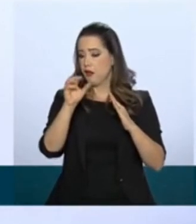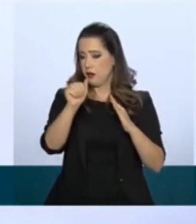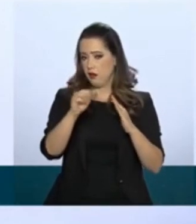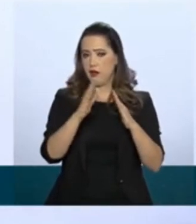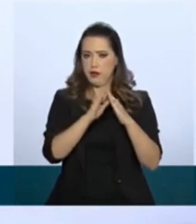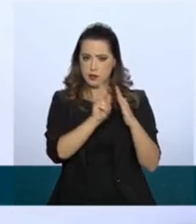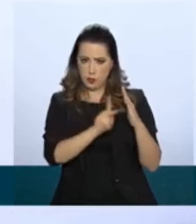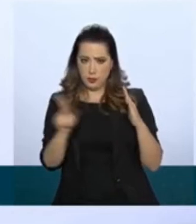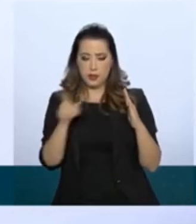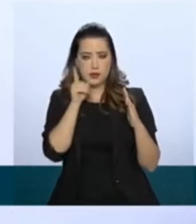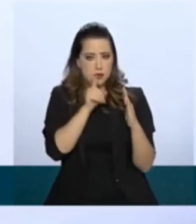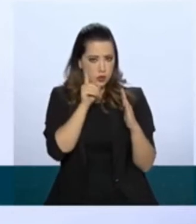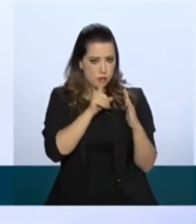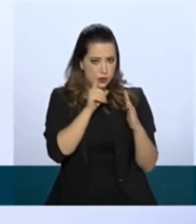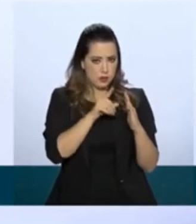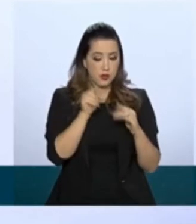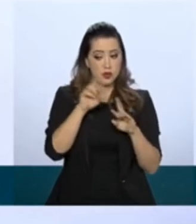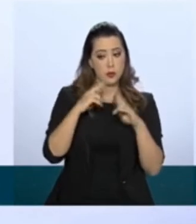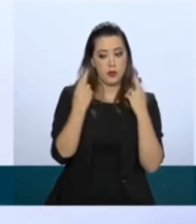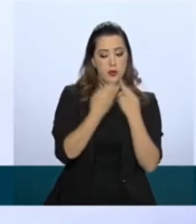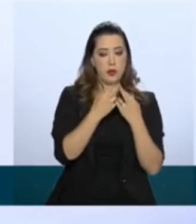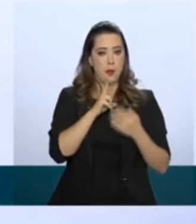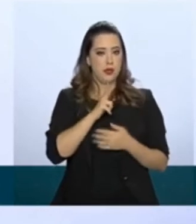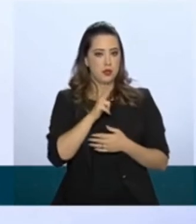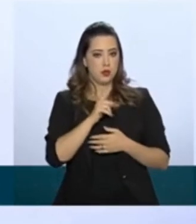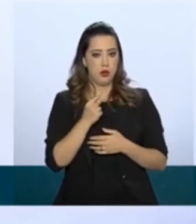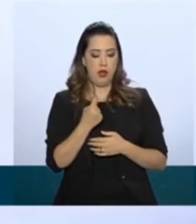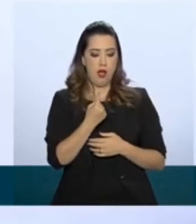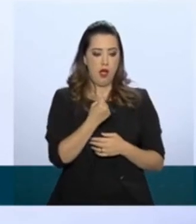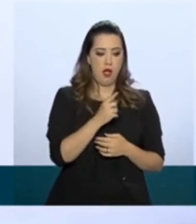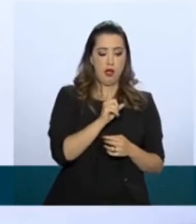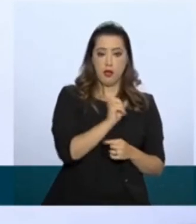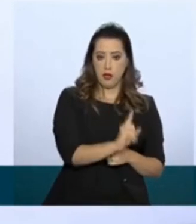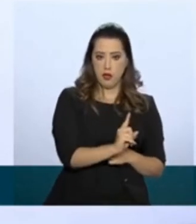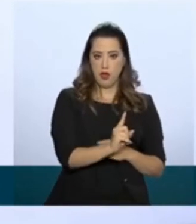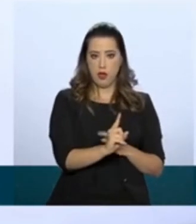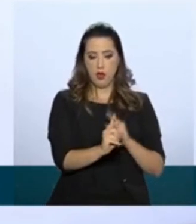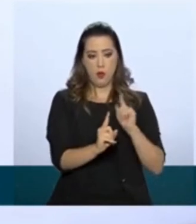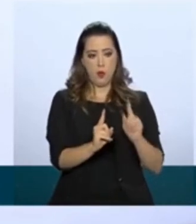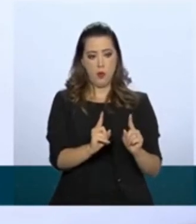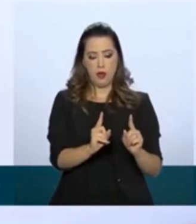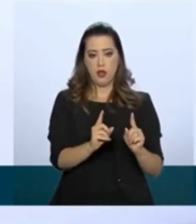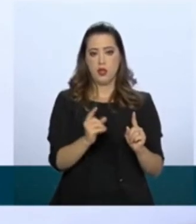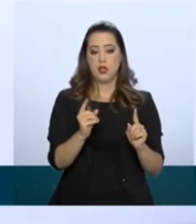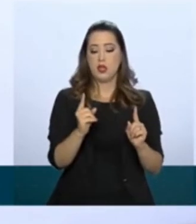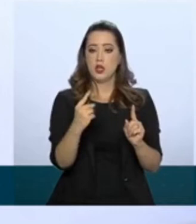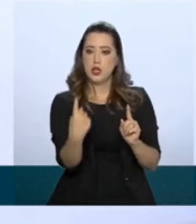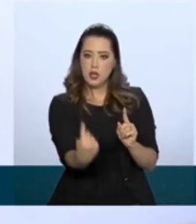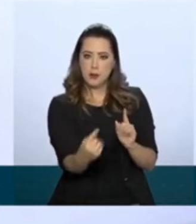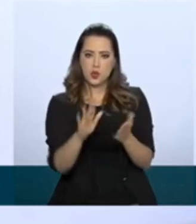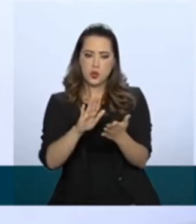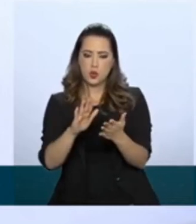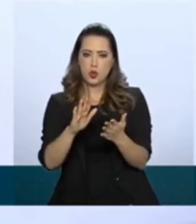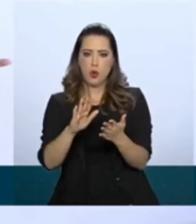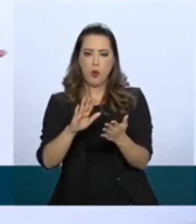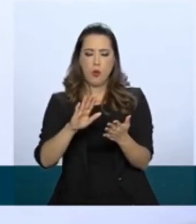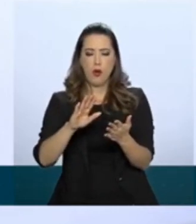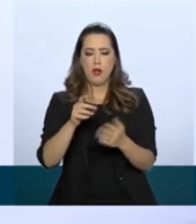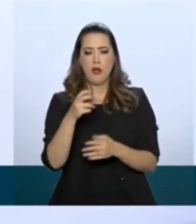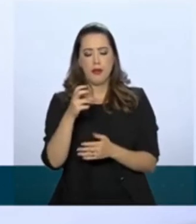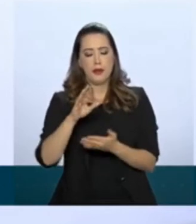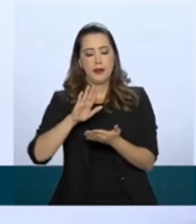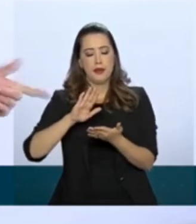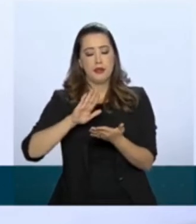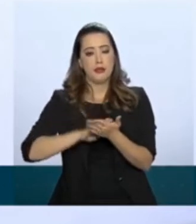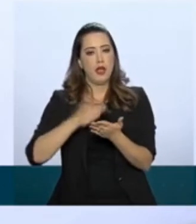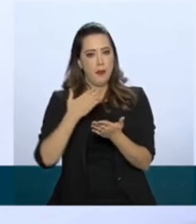numa reunião reservada, eu, ele e intérprete, mais ninguém, nem o ministro das